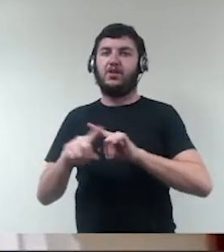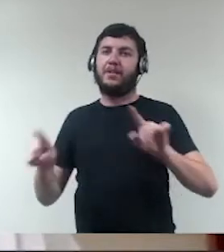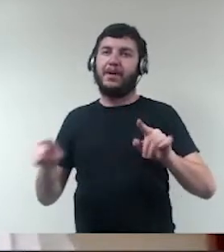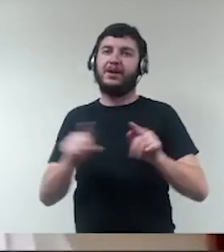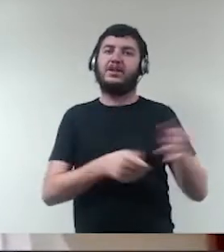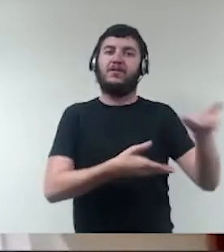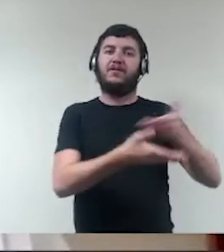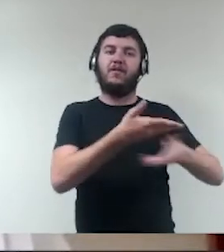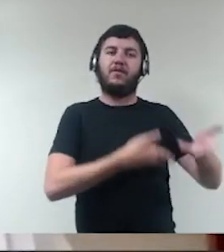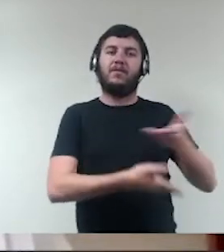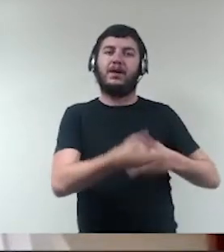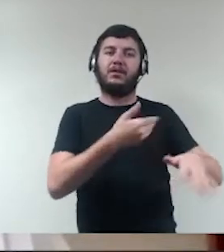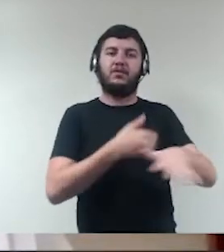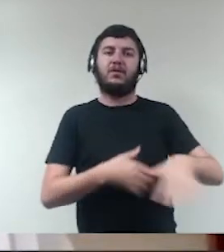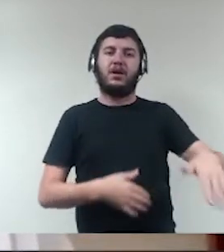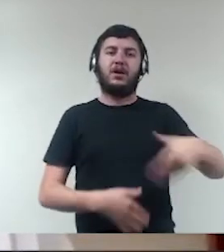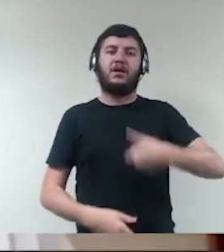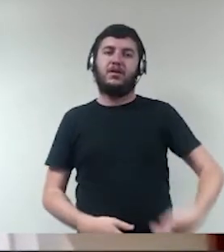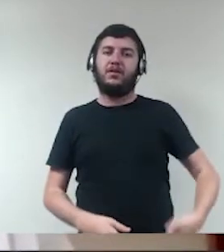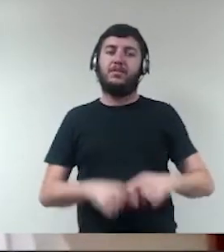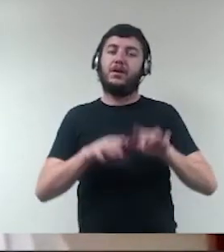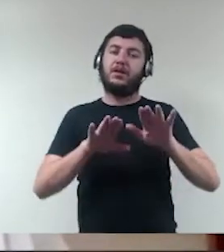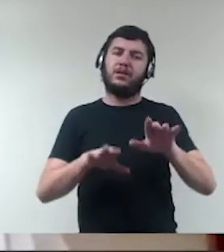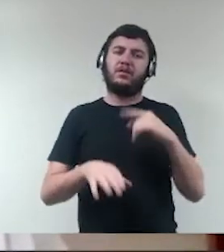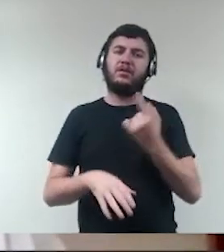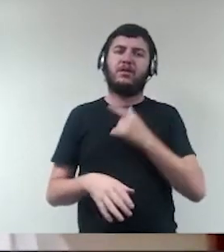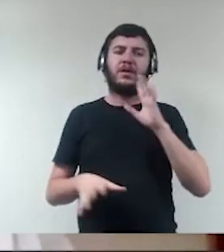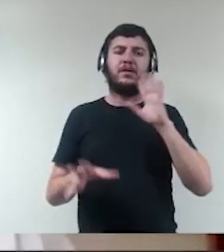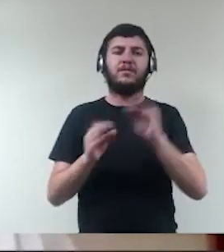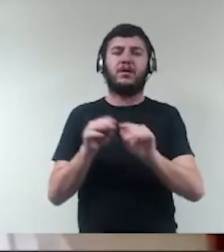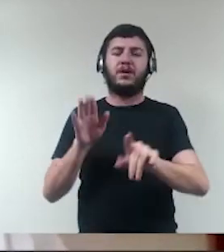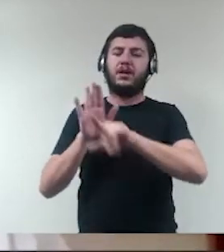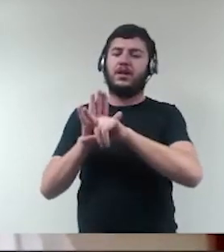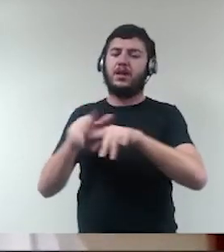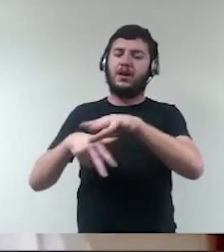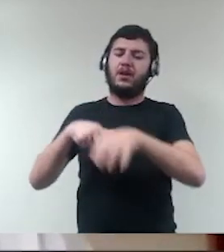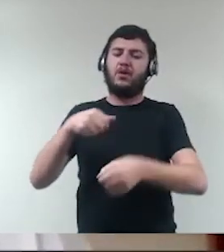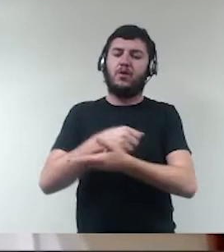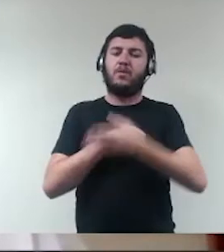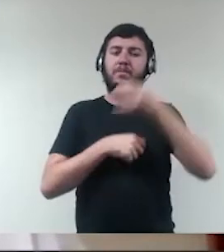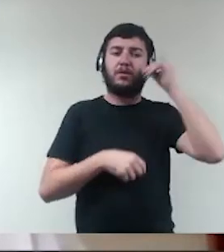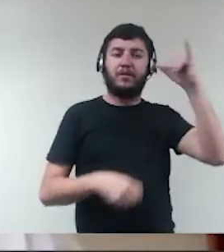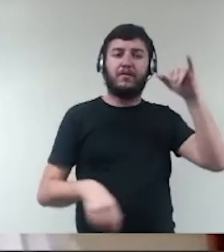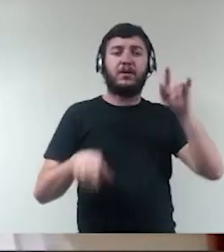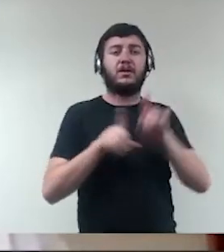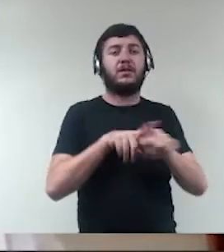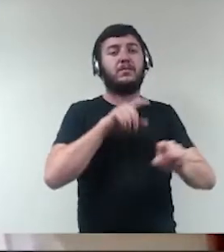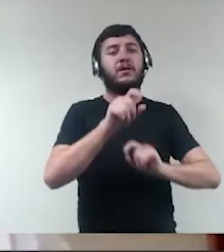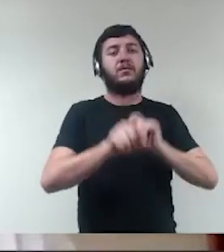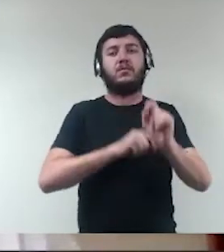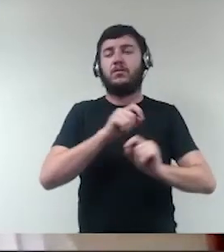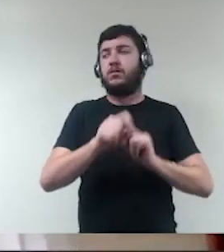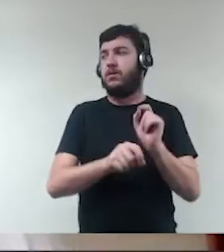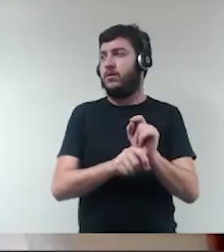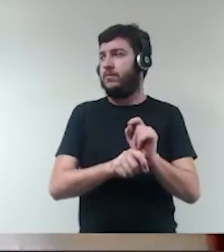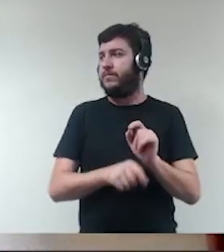grande novidade da lei de corrupção é justamente a